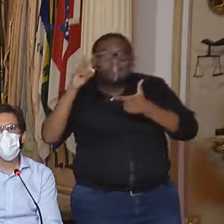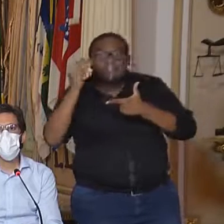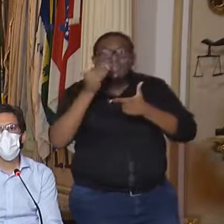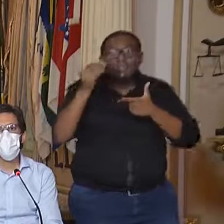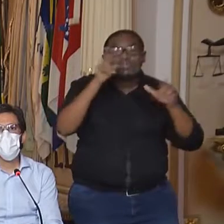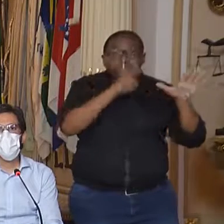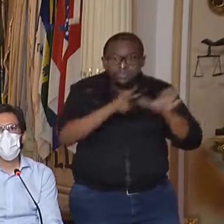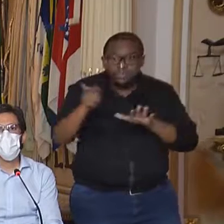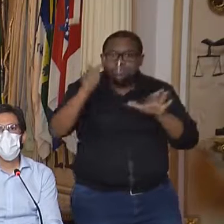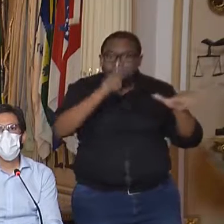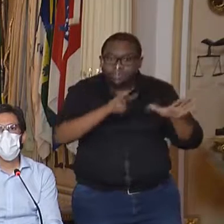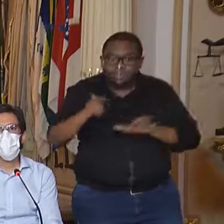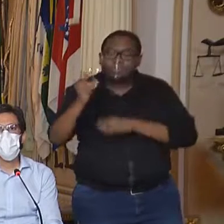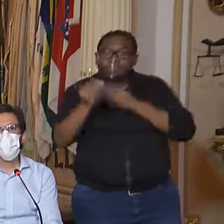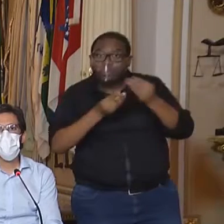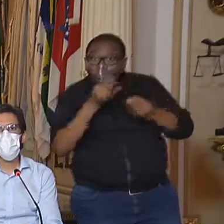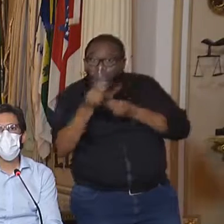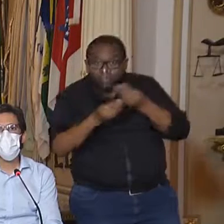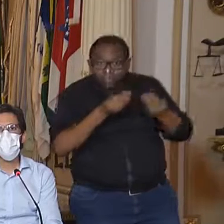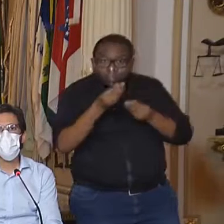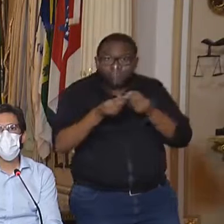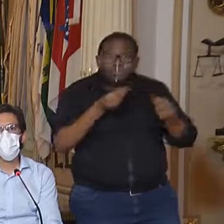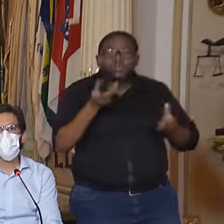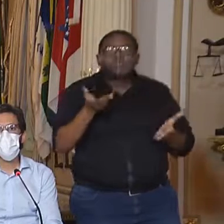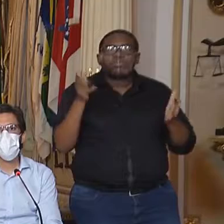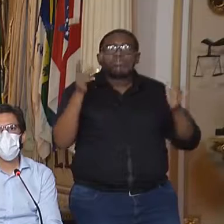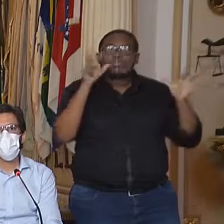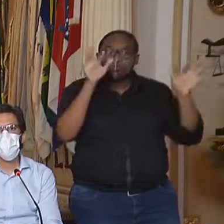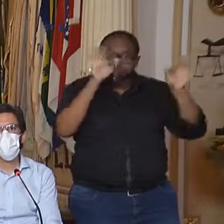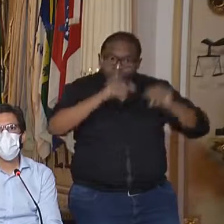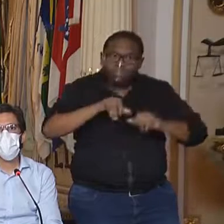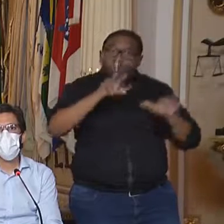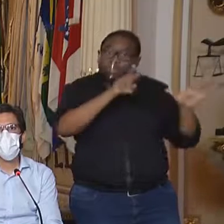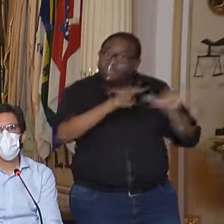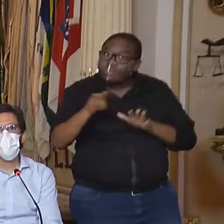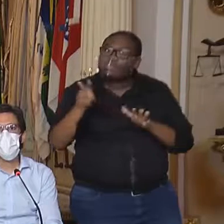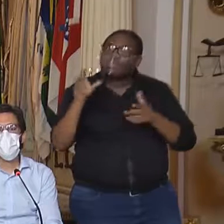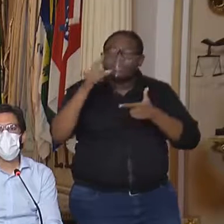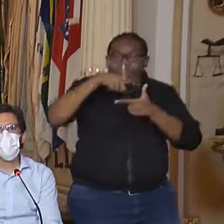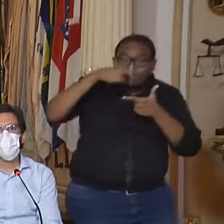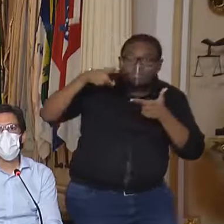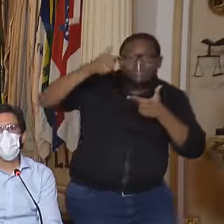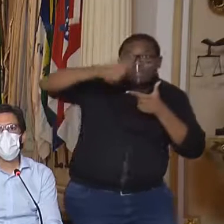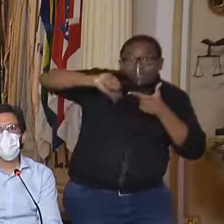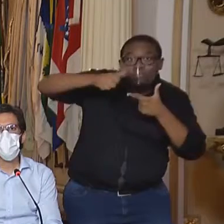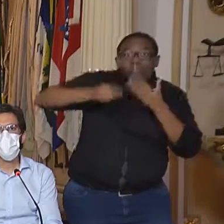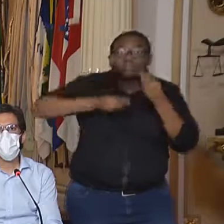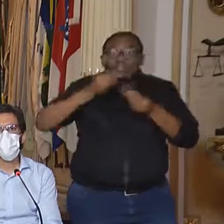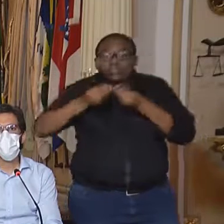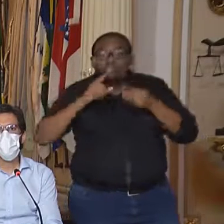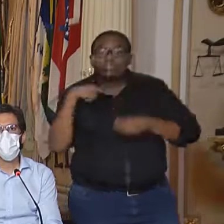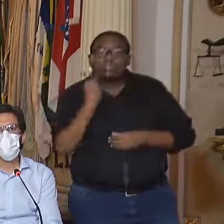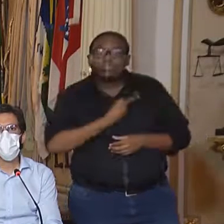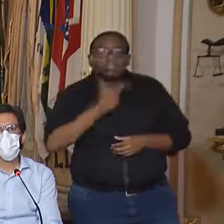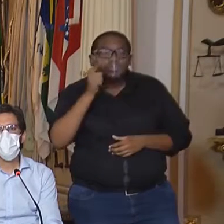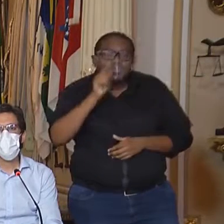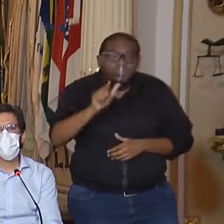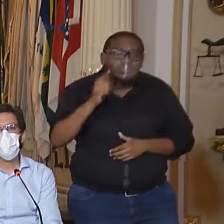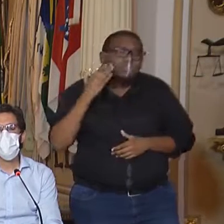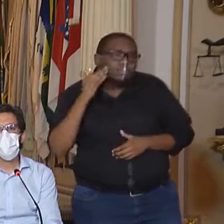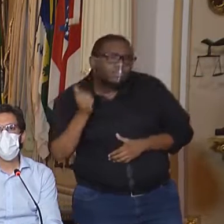quando elas vão sendo fechadas, as semanas epidemiológicas, para que nós tenhamos